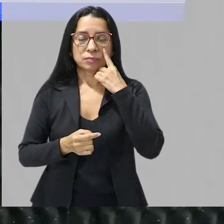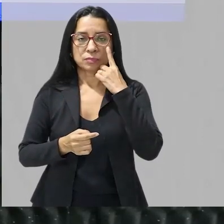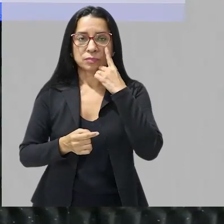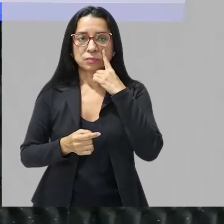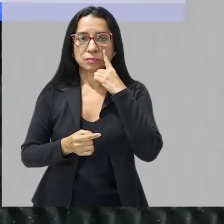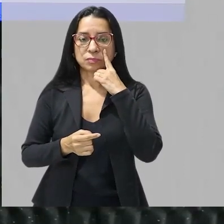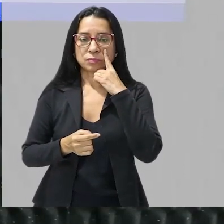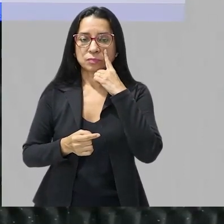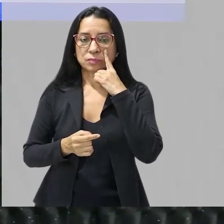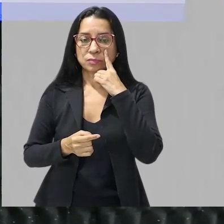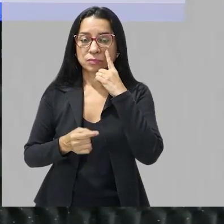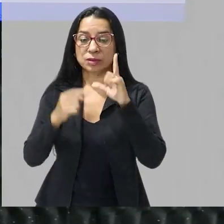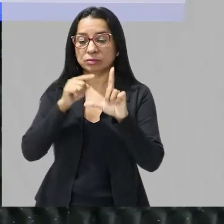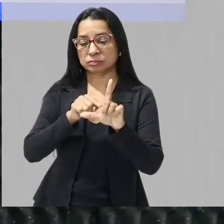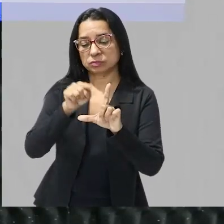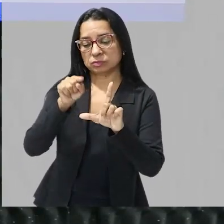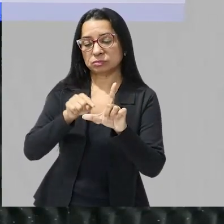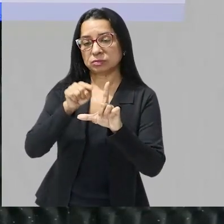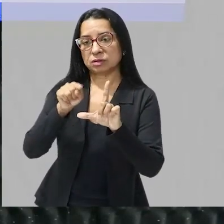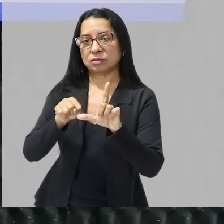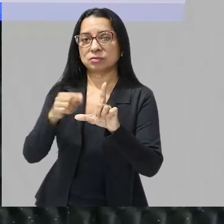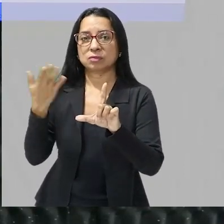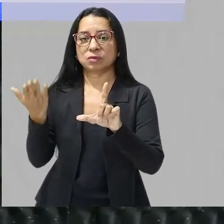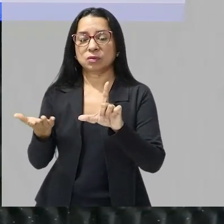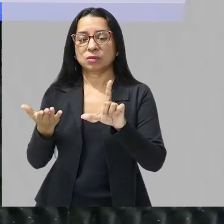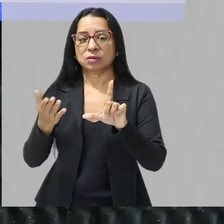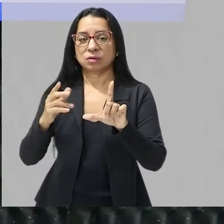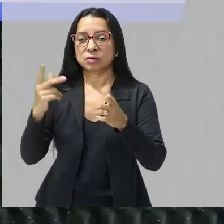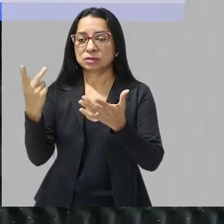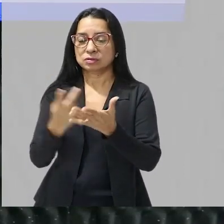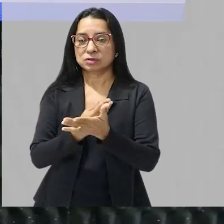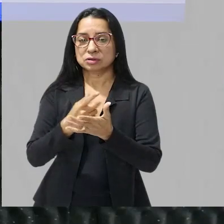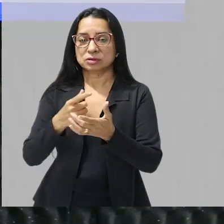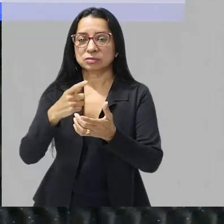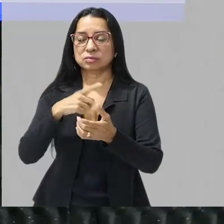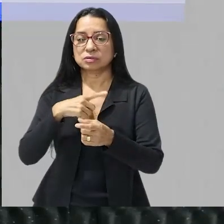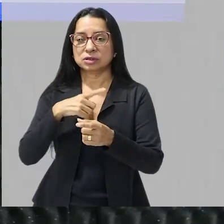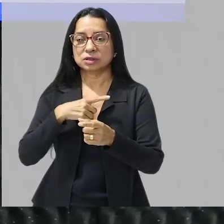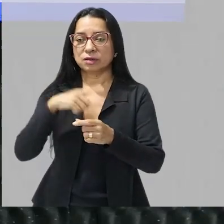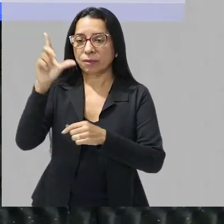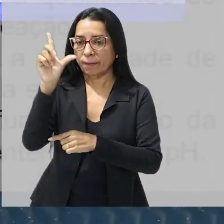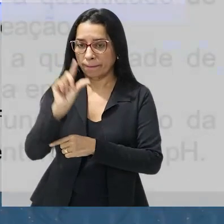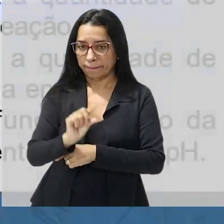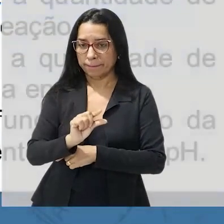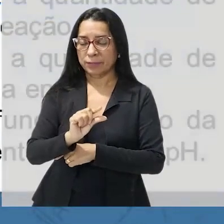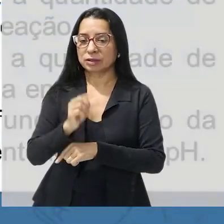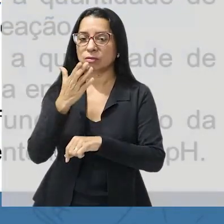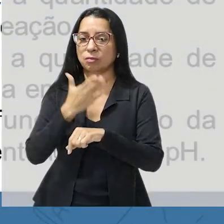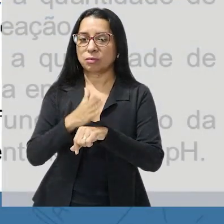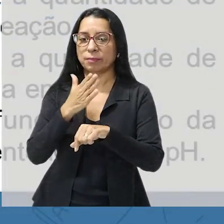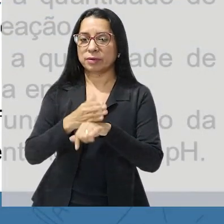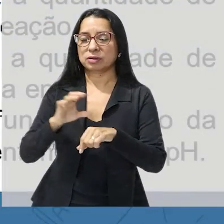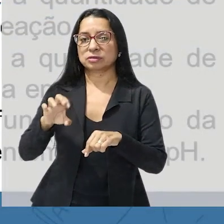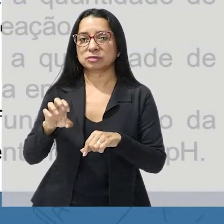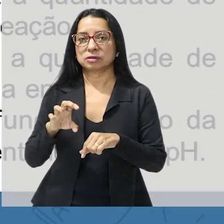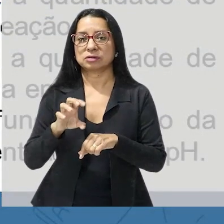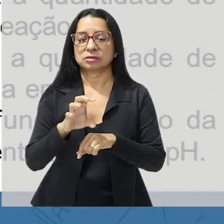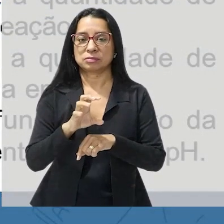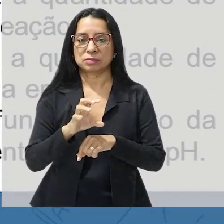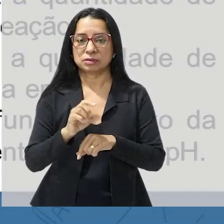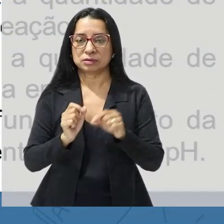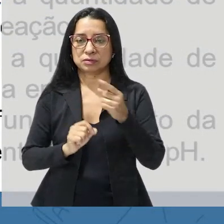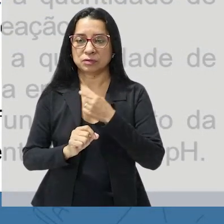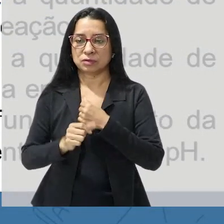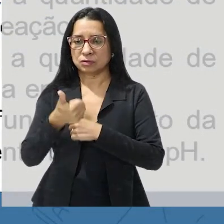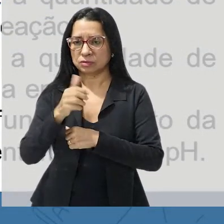olha pra esse gráfico qual foi a situação em que eu tive uma menor atividade enzimática foi na